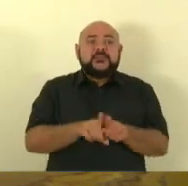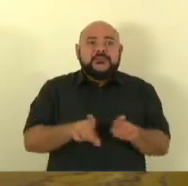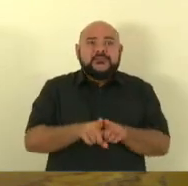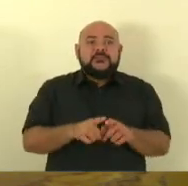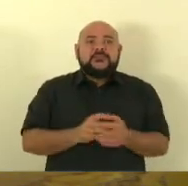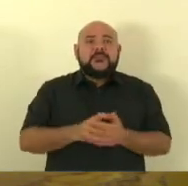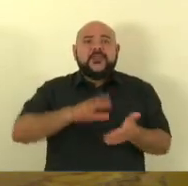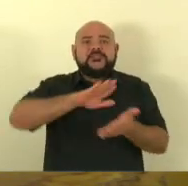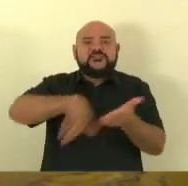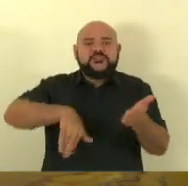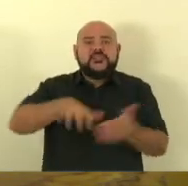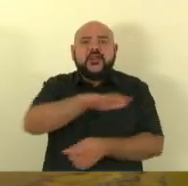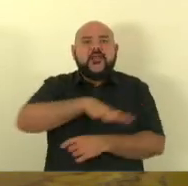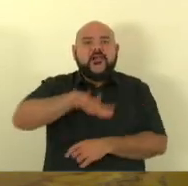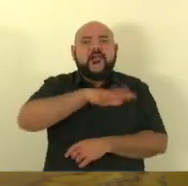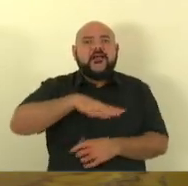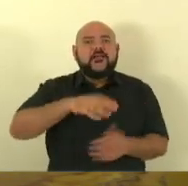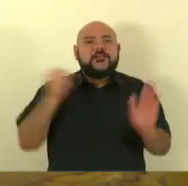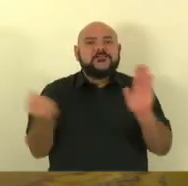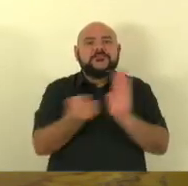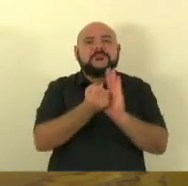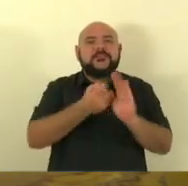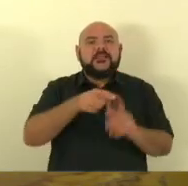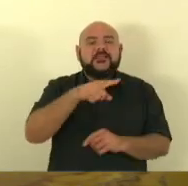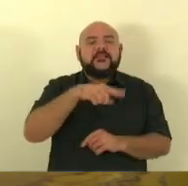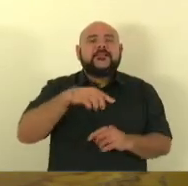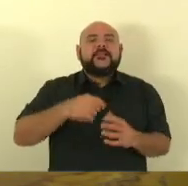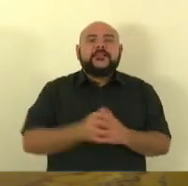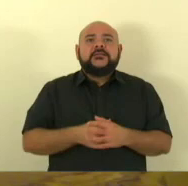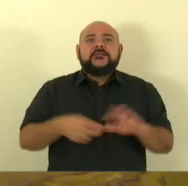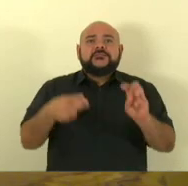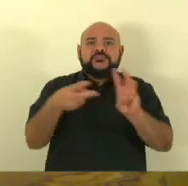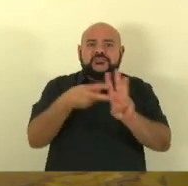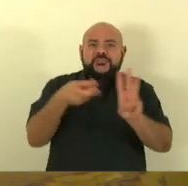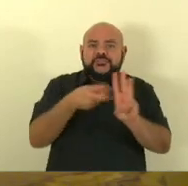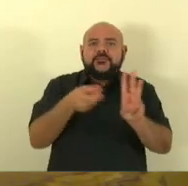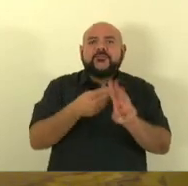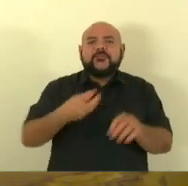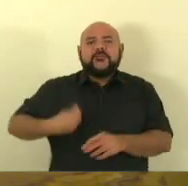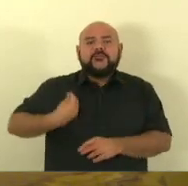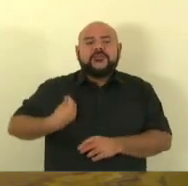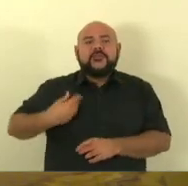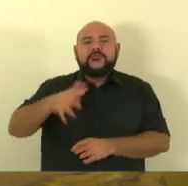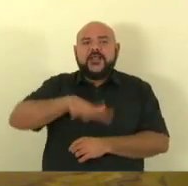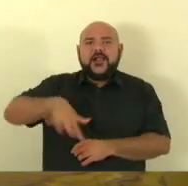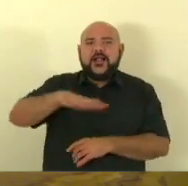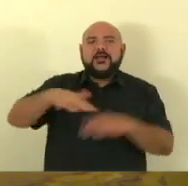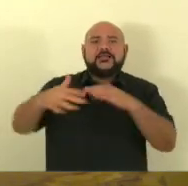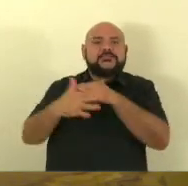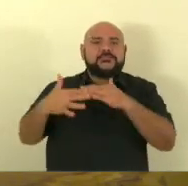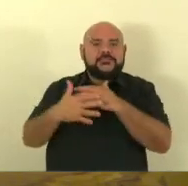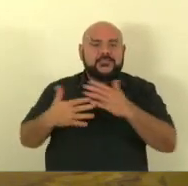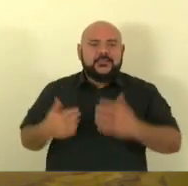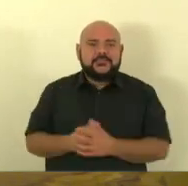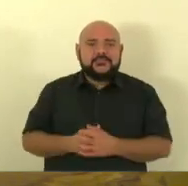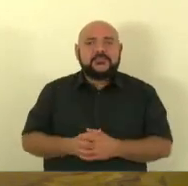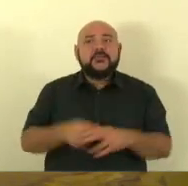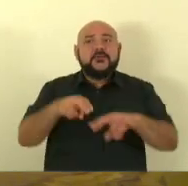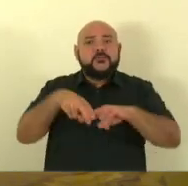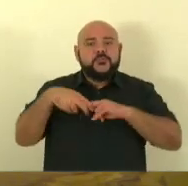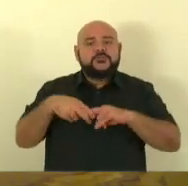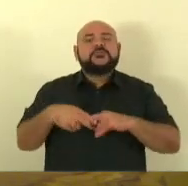como também indígenas que hoje estão nos espaços urbanos por isso eu quero dizer que o nosso